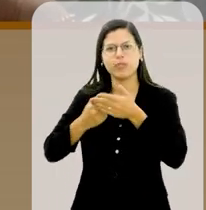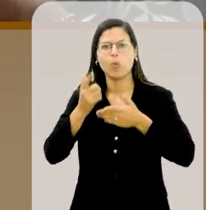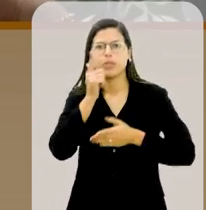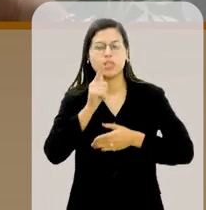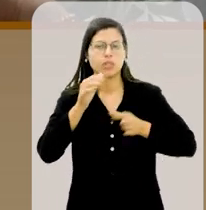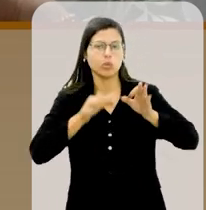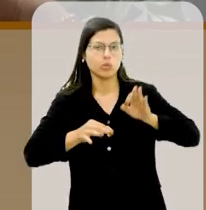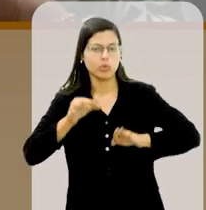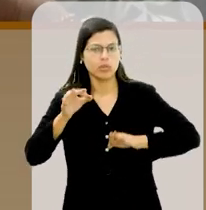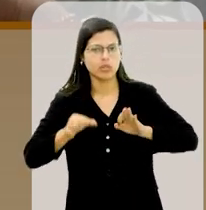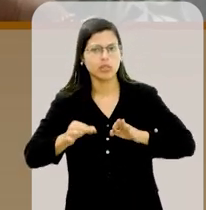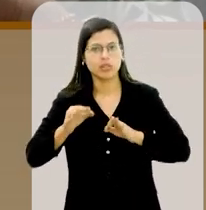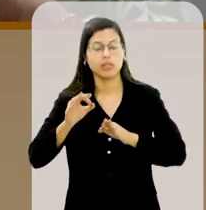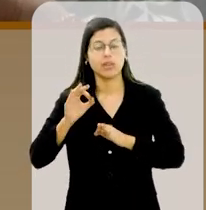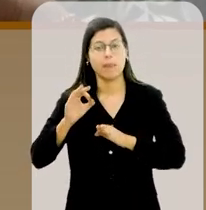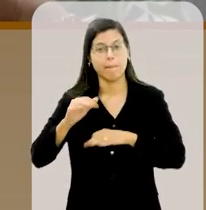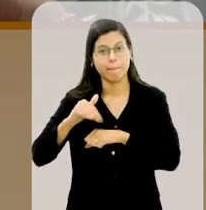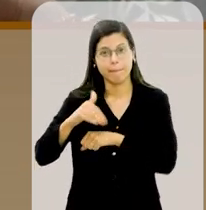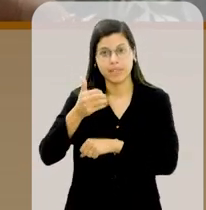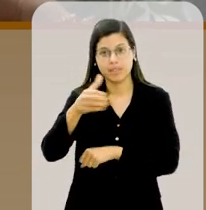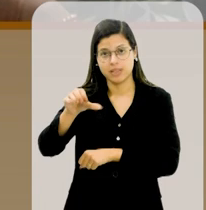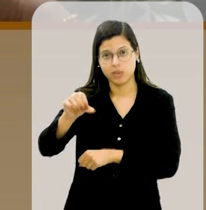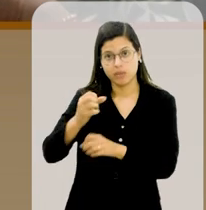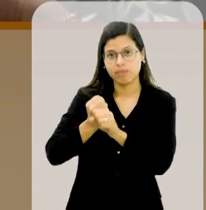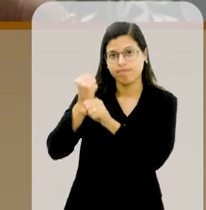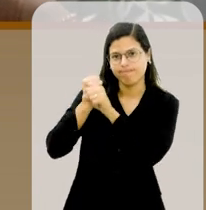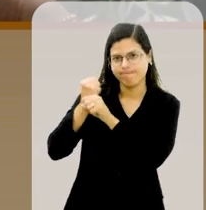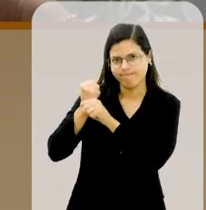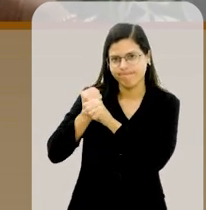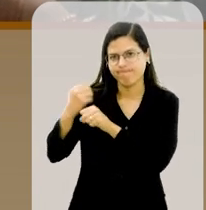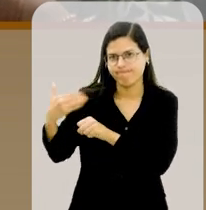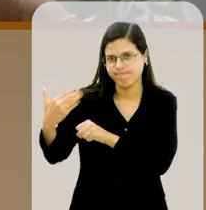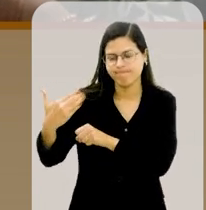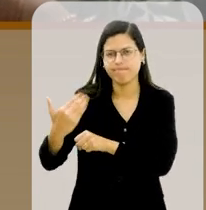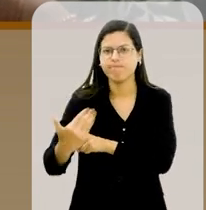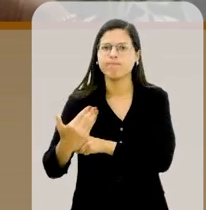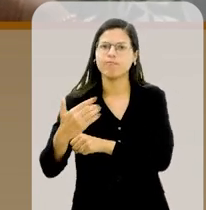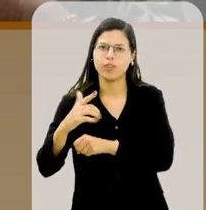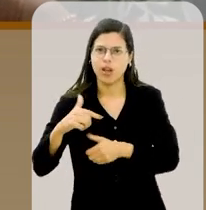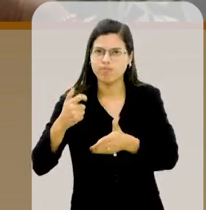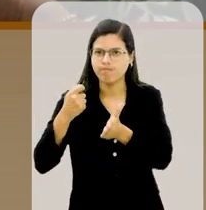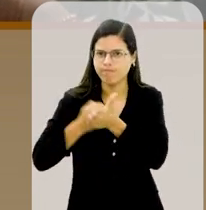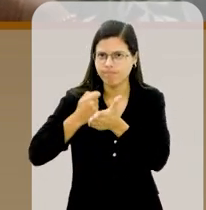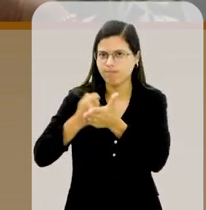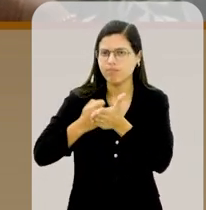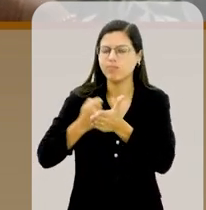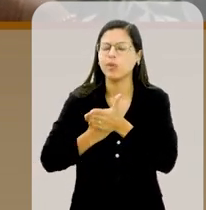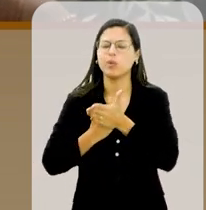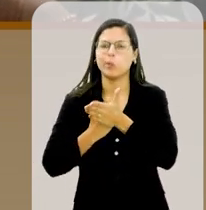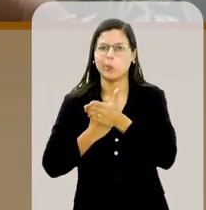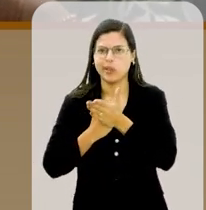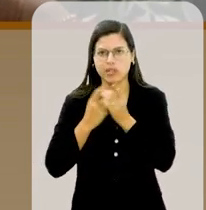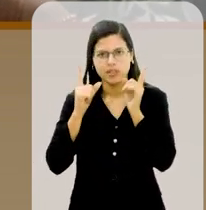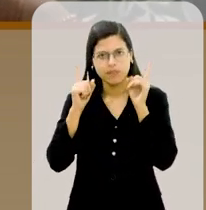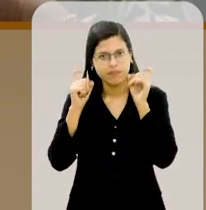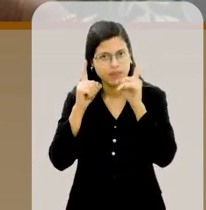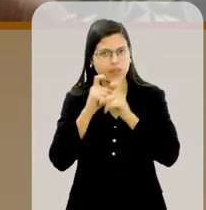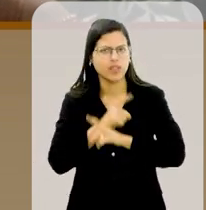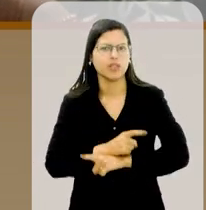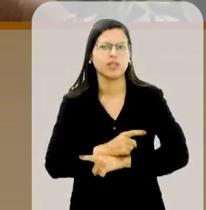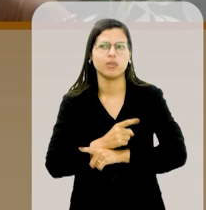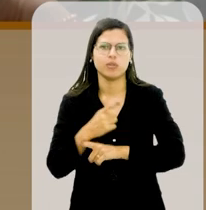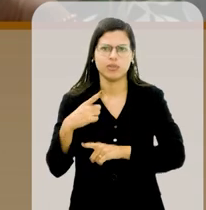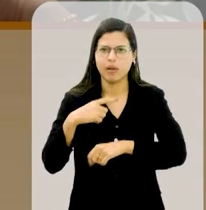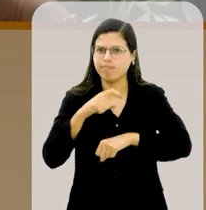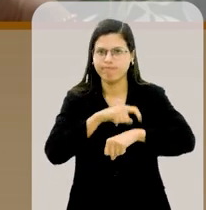justiça já durou mais de 19 anos. É uma batalha longa, com muitos